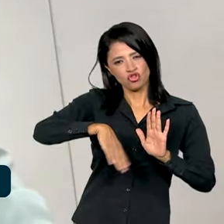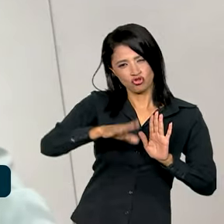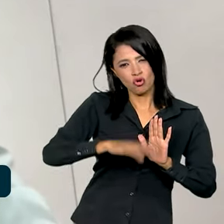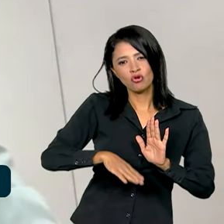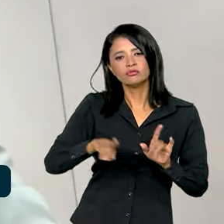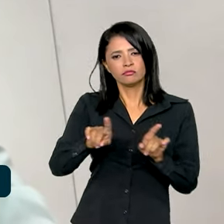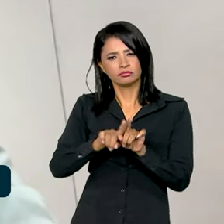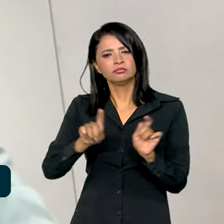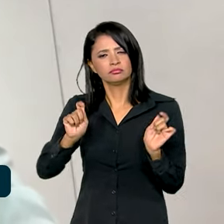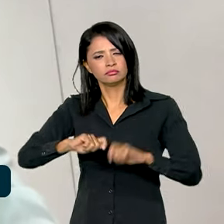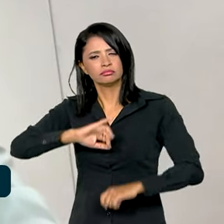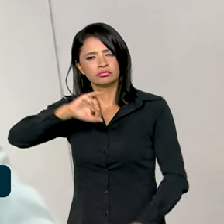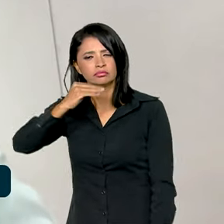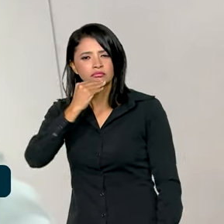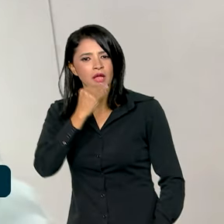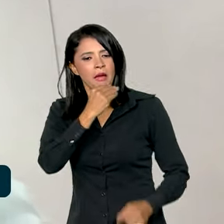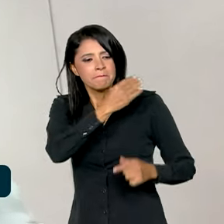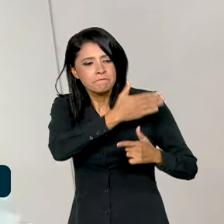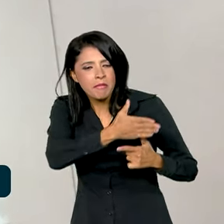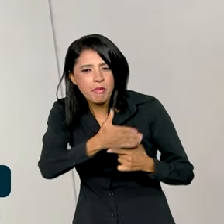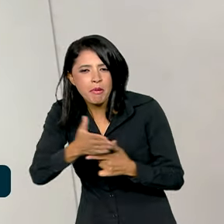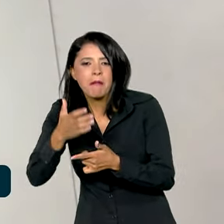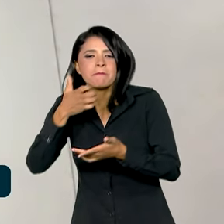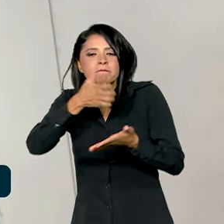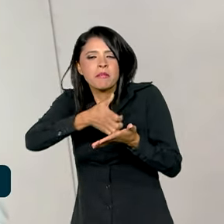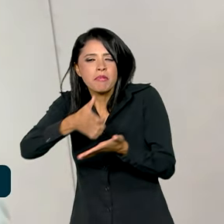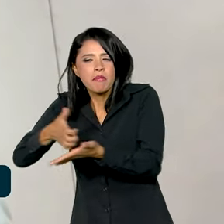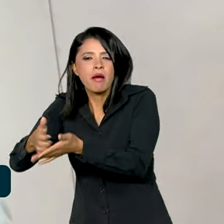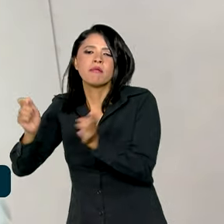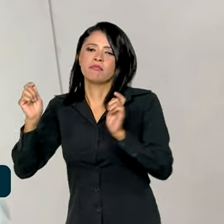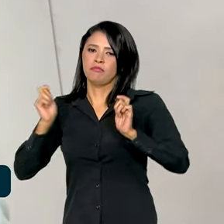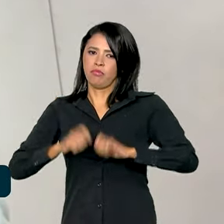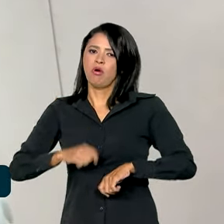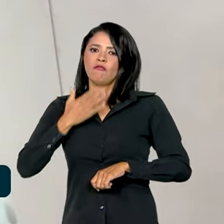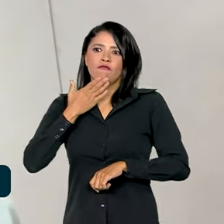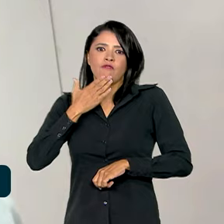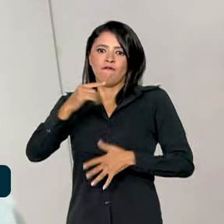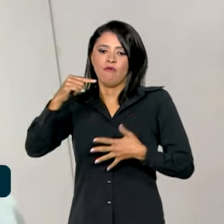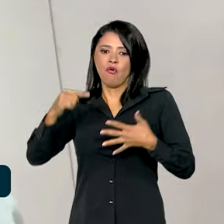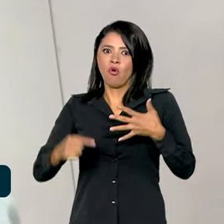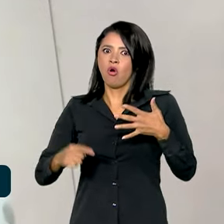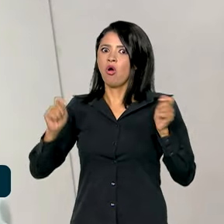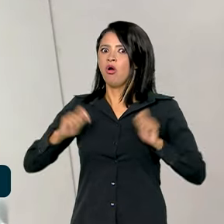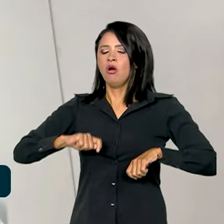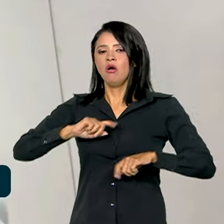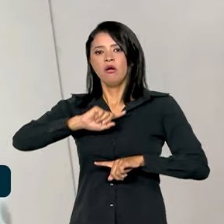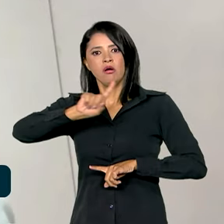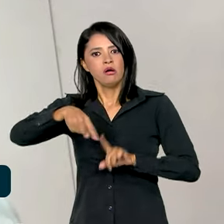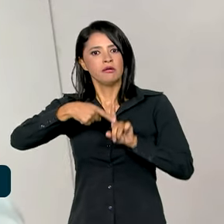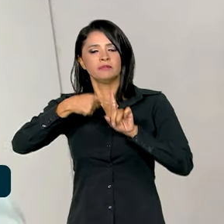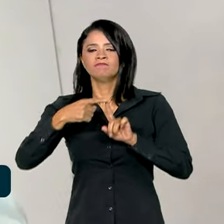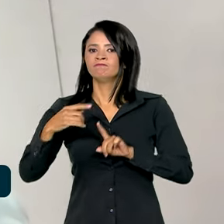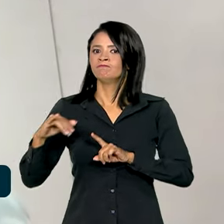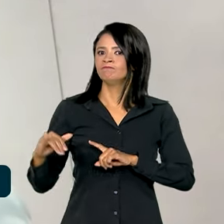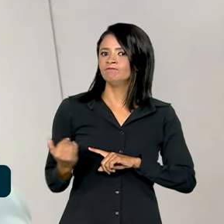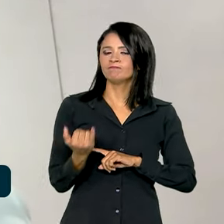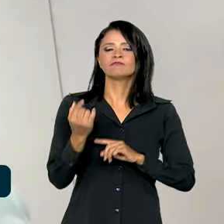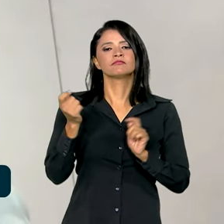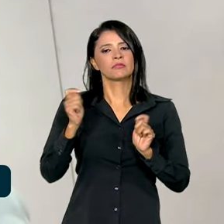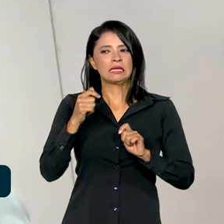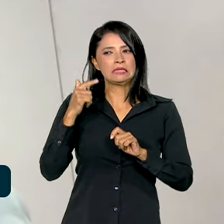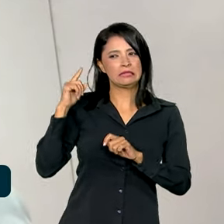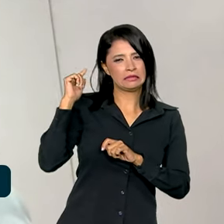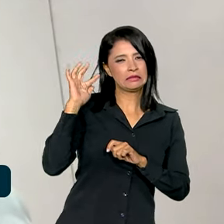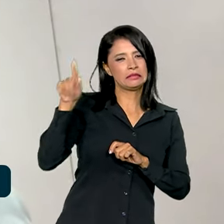ele tem essa oportunidade de parcelamento nessas condições extremamente favoráveis. E, mais adiante, ainda que ele enfrente algum